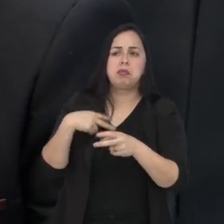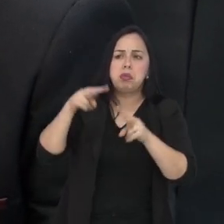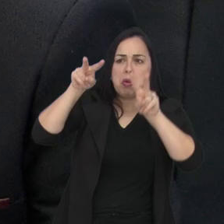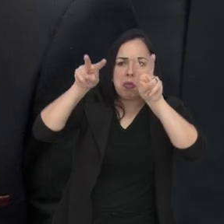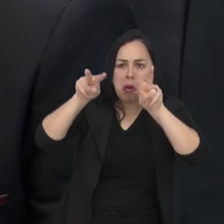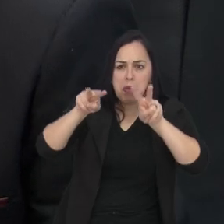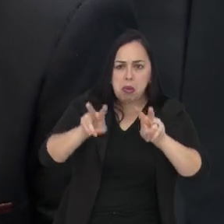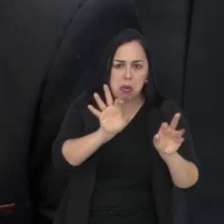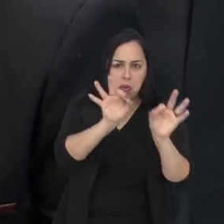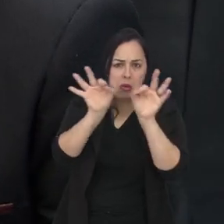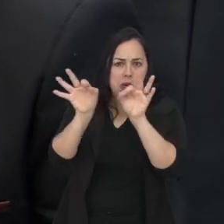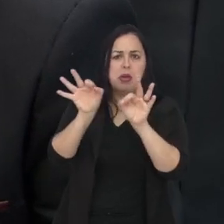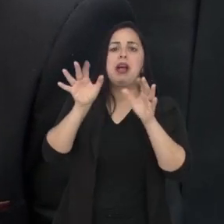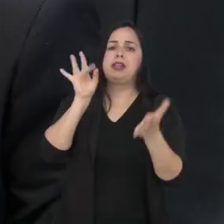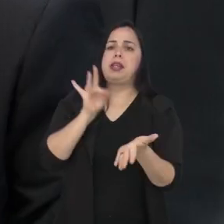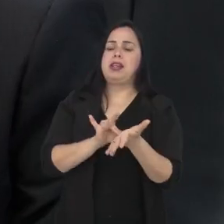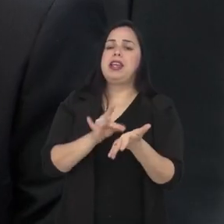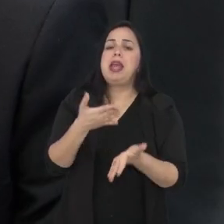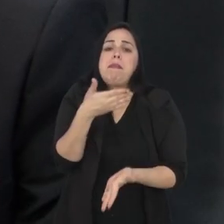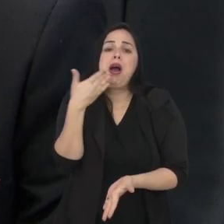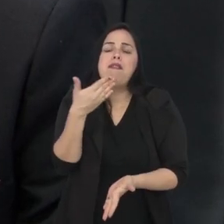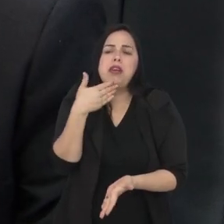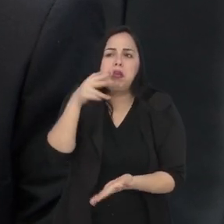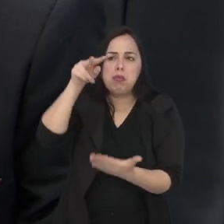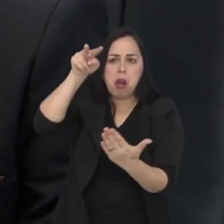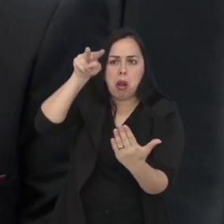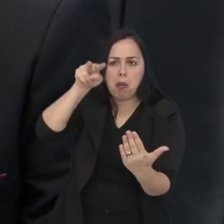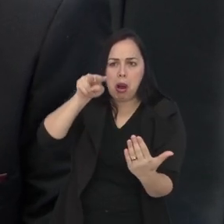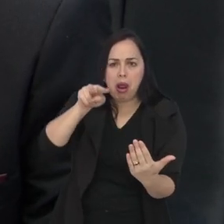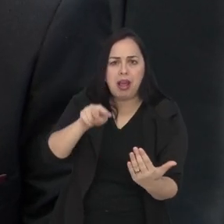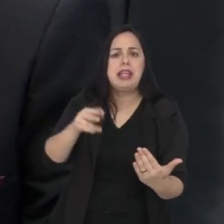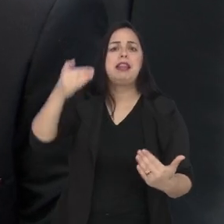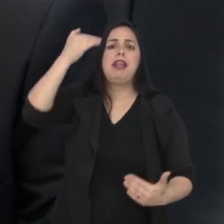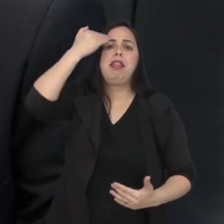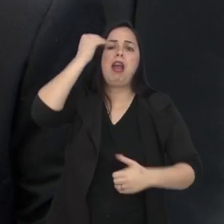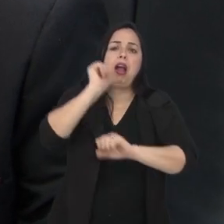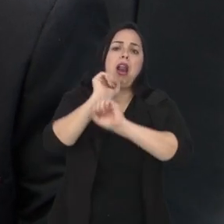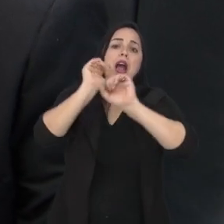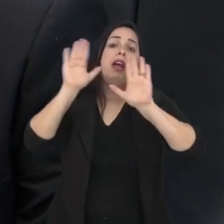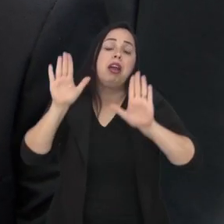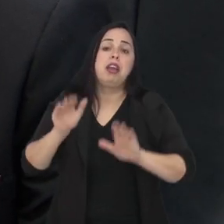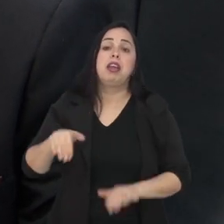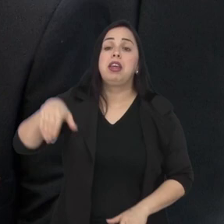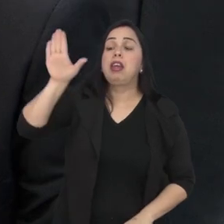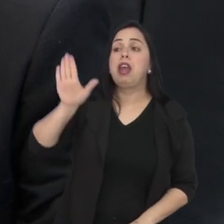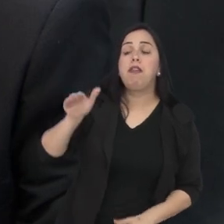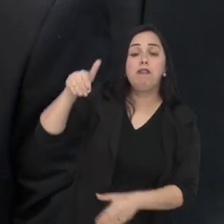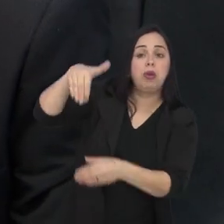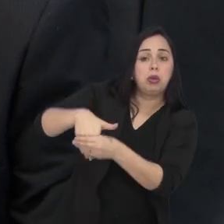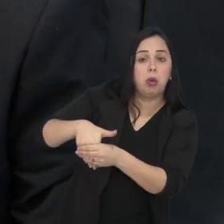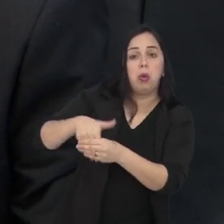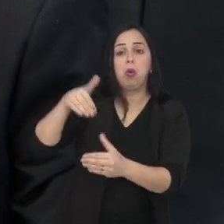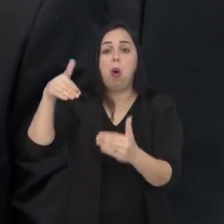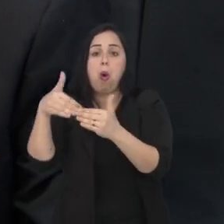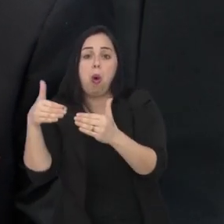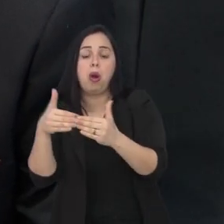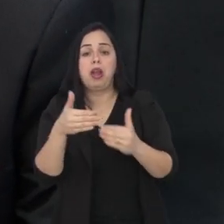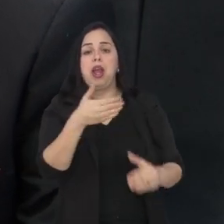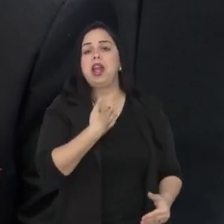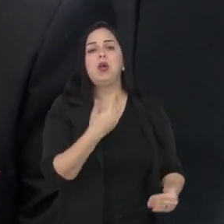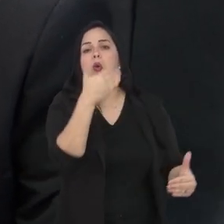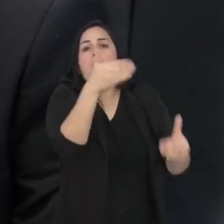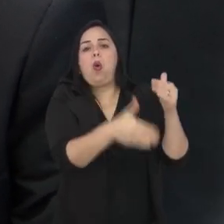em tempo real as votações dos vereadores. Hoje fica mais fácil da pessoa que está em casa entender qual vereador que votou favorável,